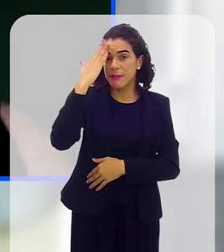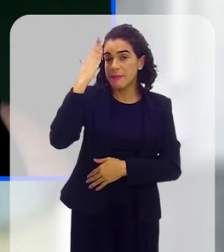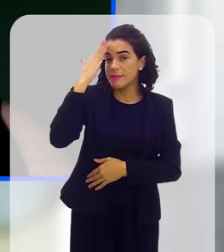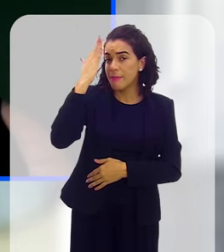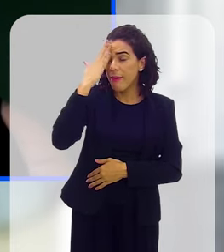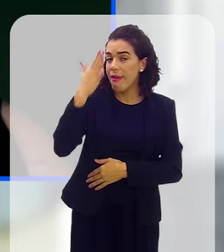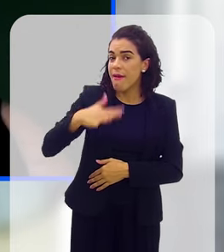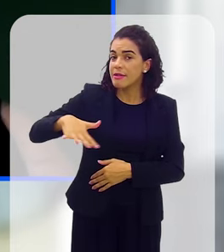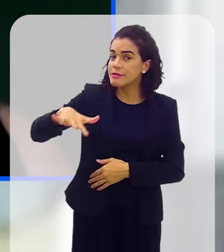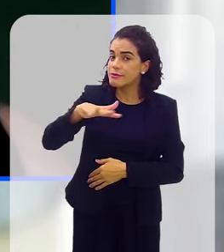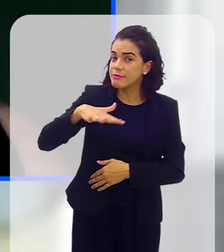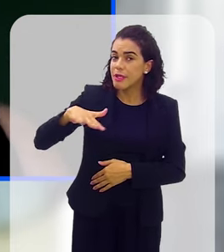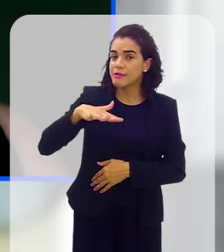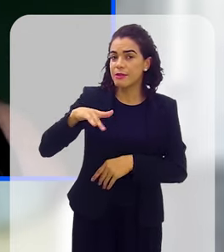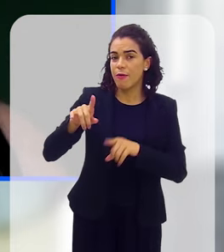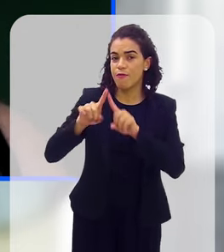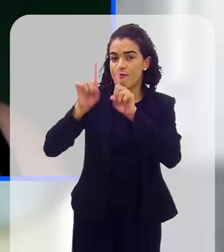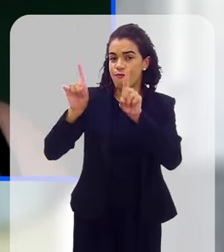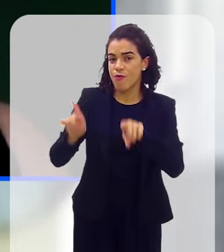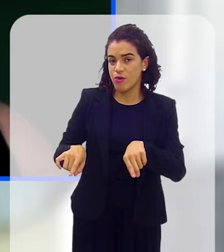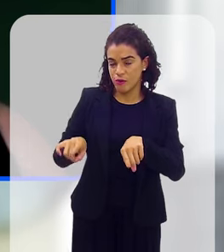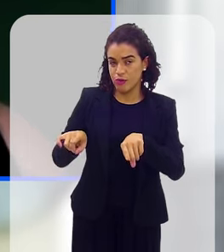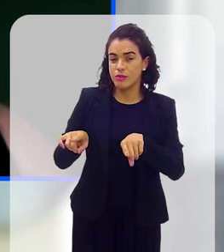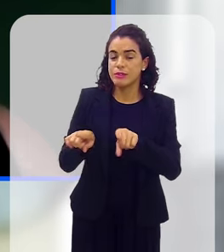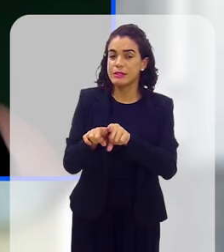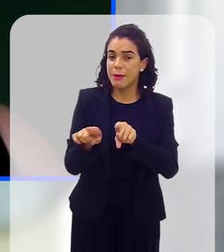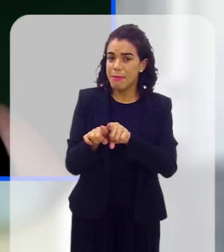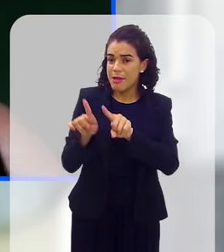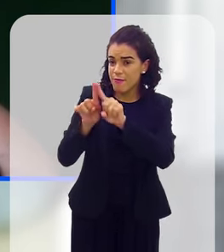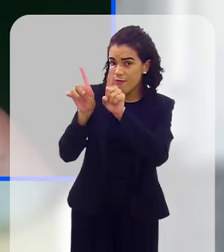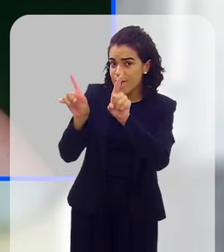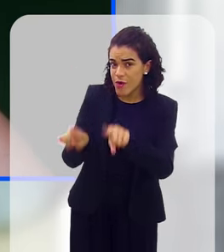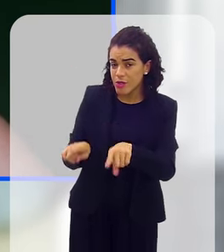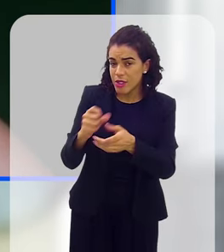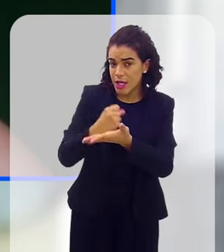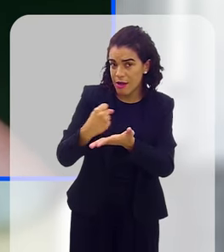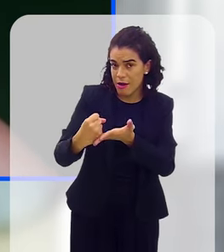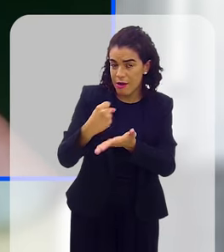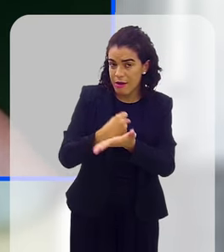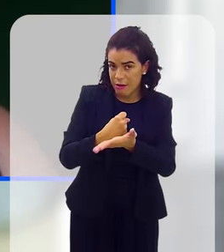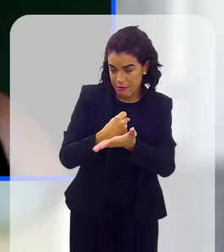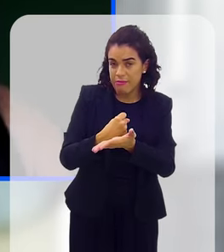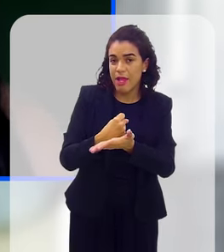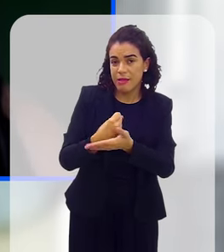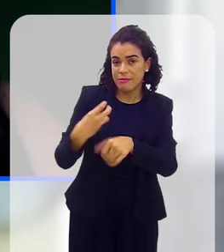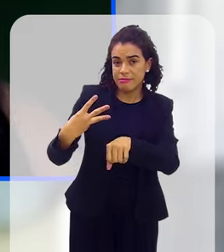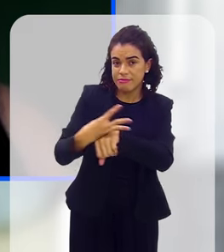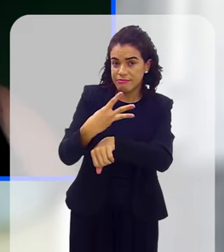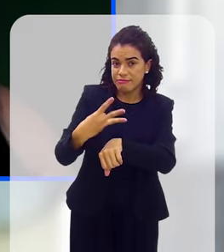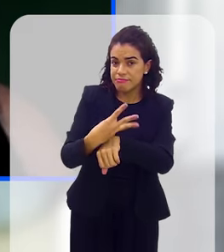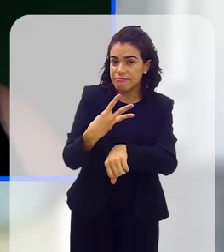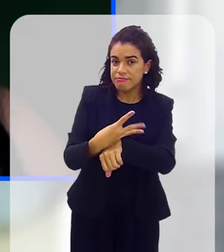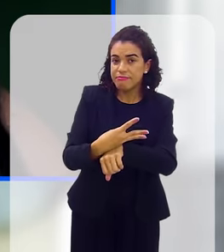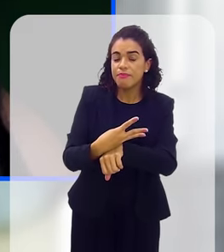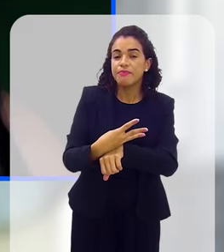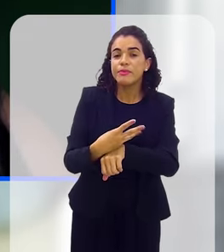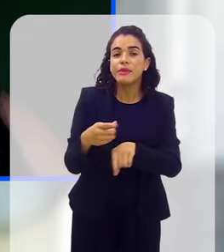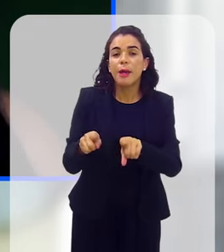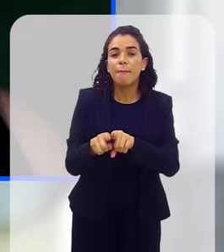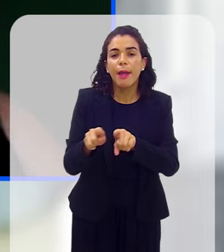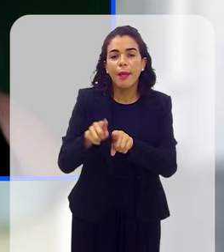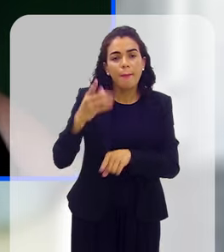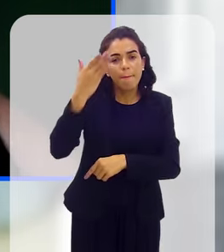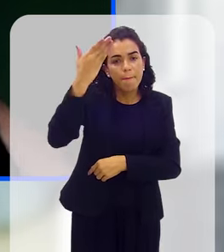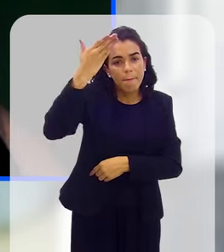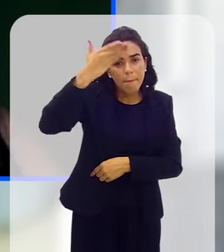elas precisam que esses prestadores de serviços com os quais elas se relacionam prestem contas